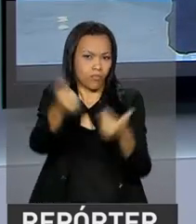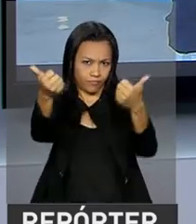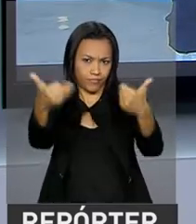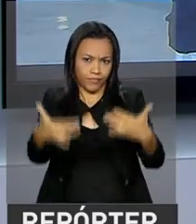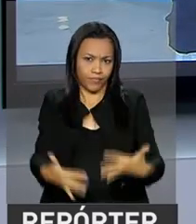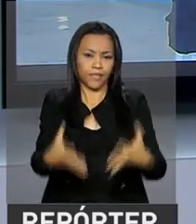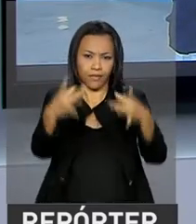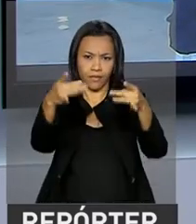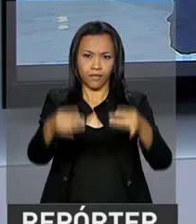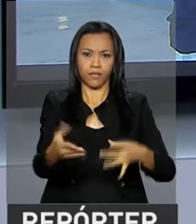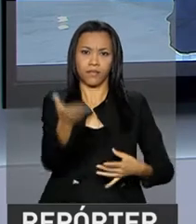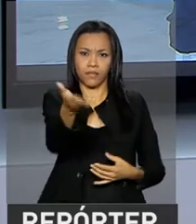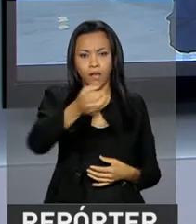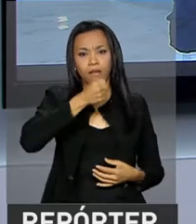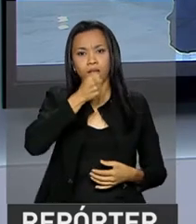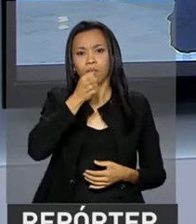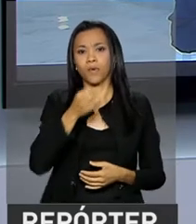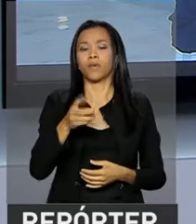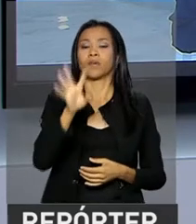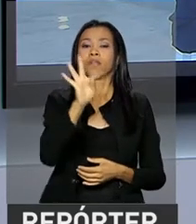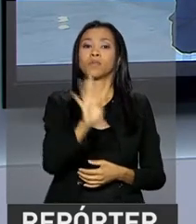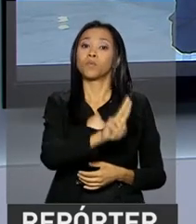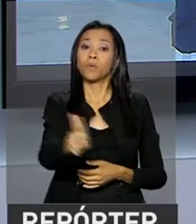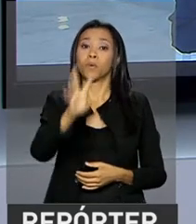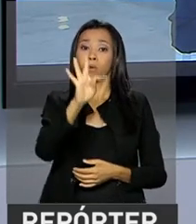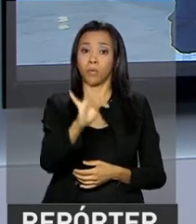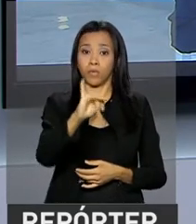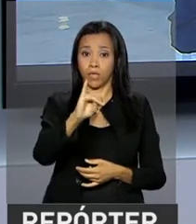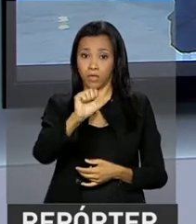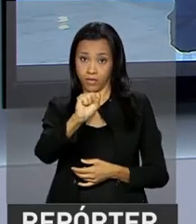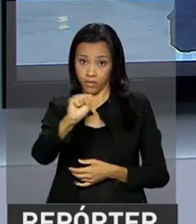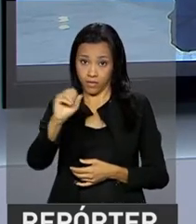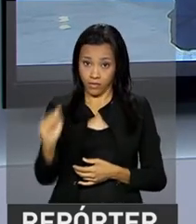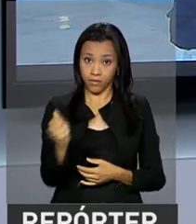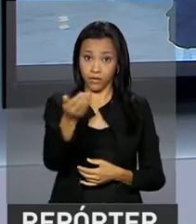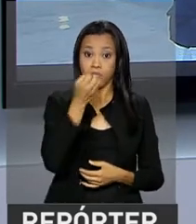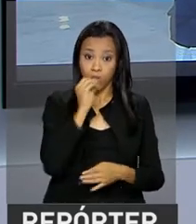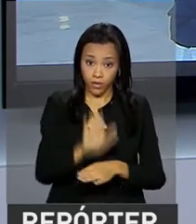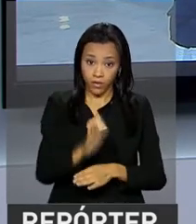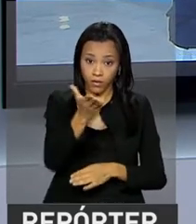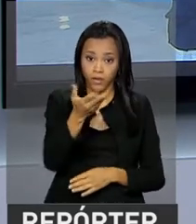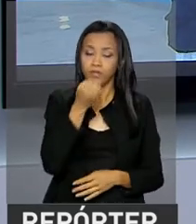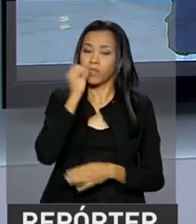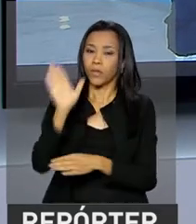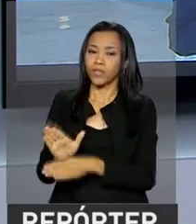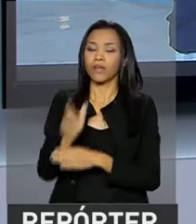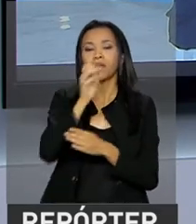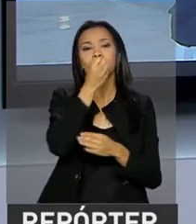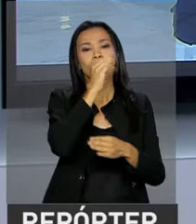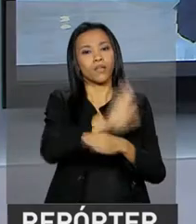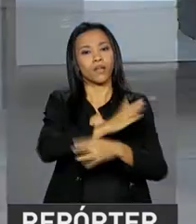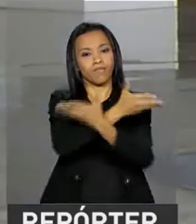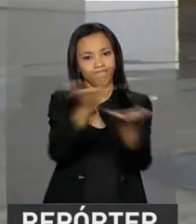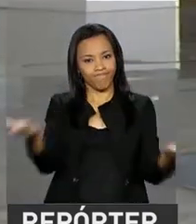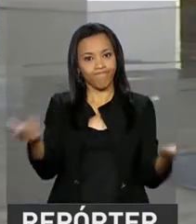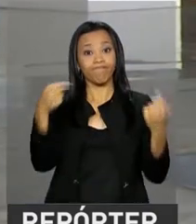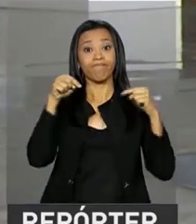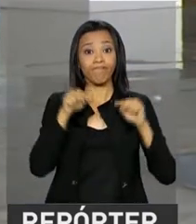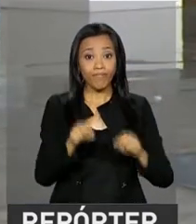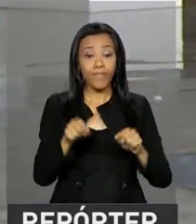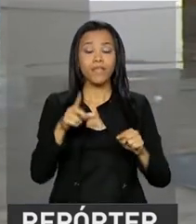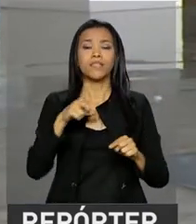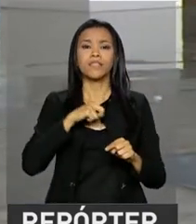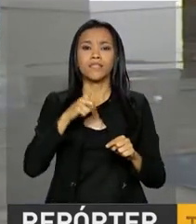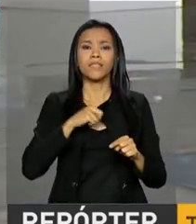ao vivo, direto lá do Palácio Planalto. Oi Thaísa, boa tarde para você. Olá Leandro, boa tarde, boa tarde a todos. O evento acontece